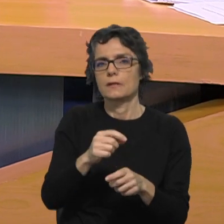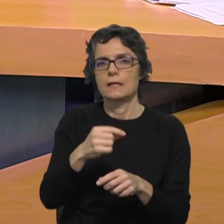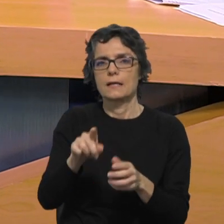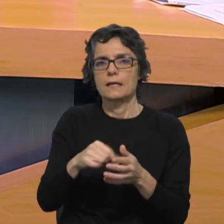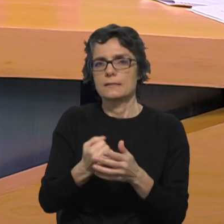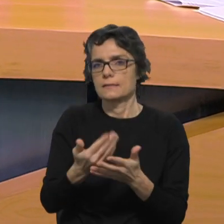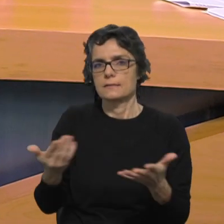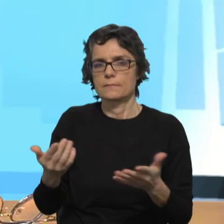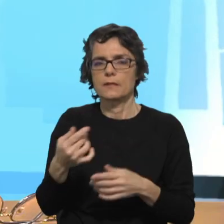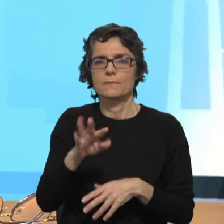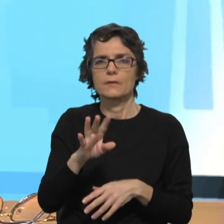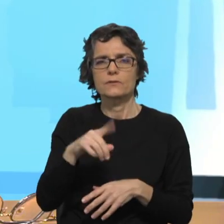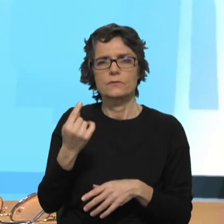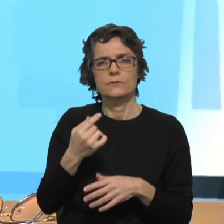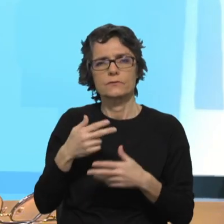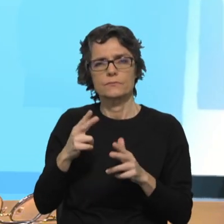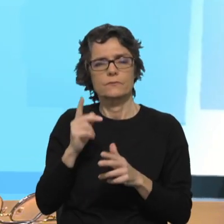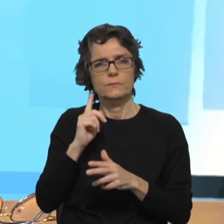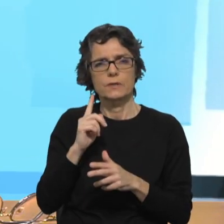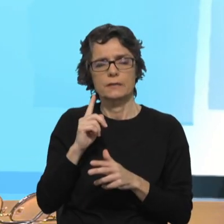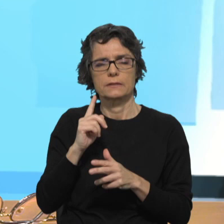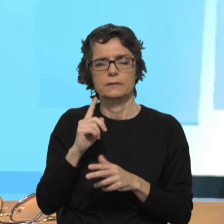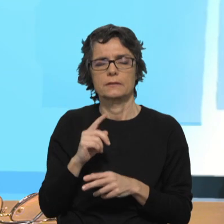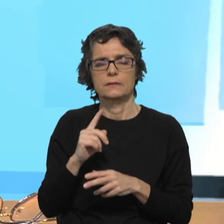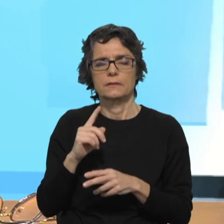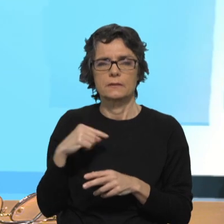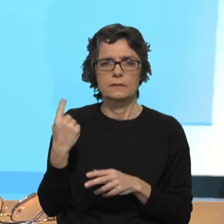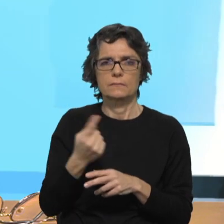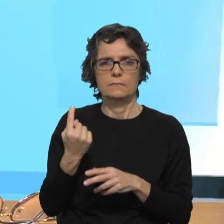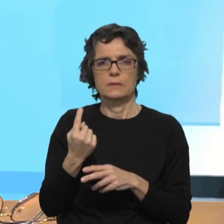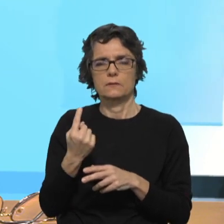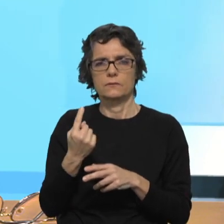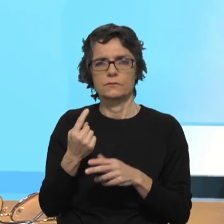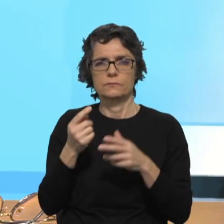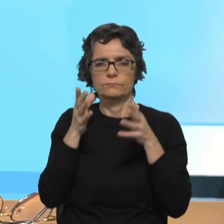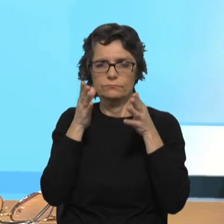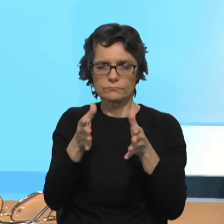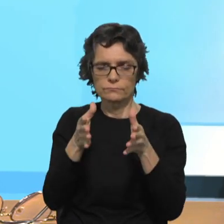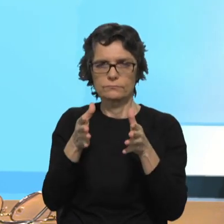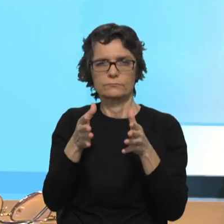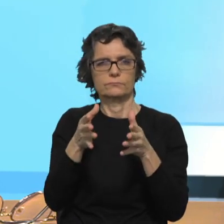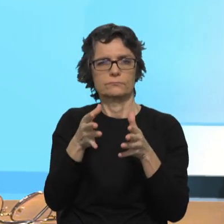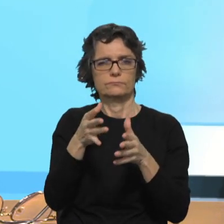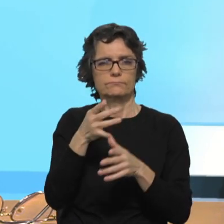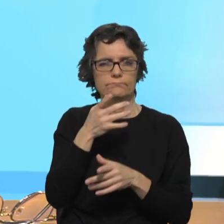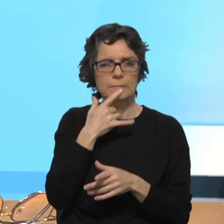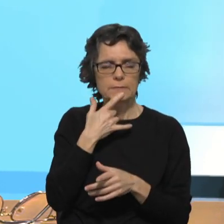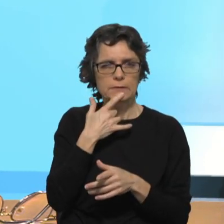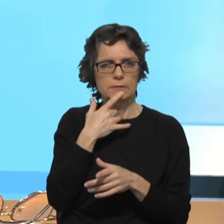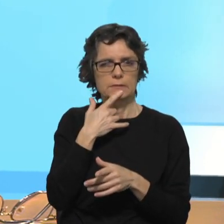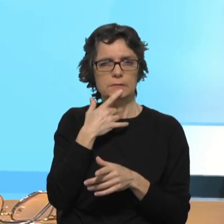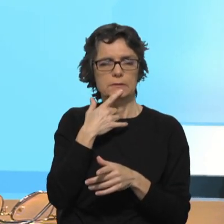tempo a pensar, a pensar e não nos demitirmos daquilo que é a nossa função também de